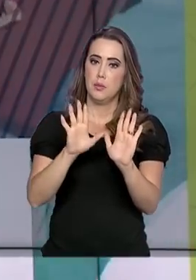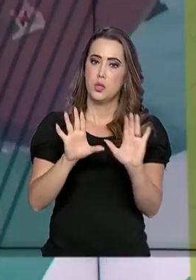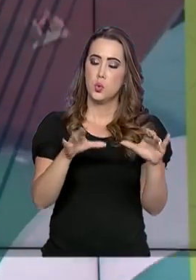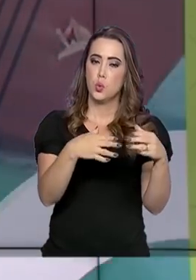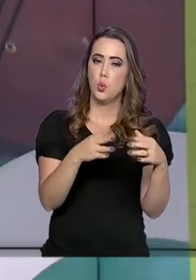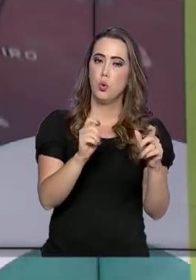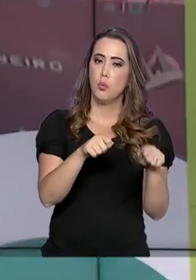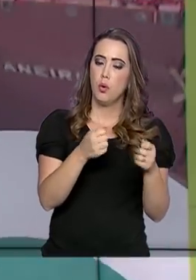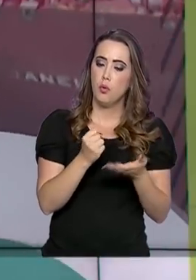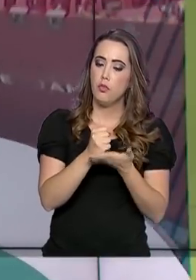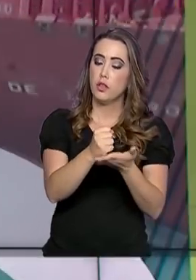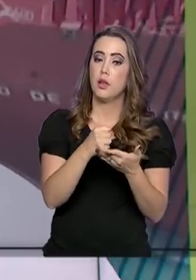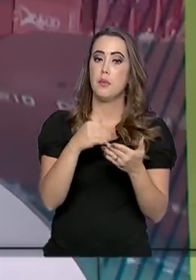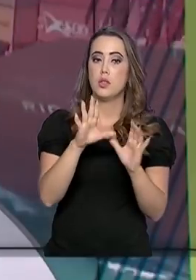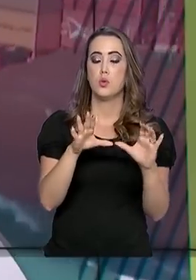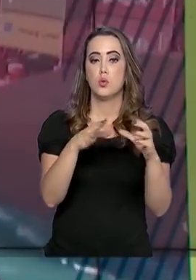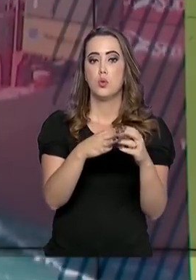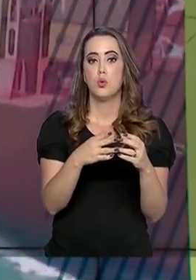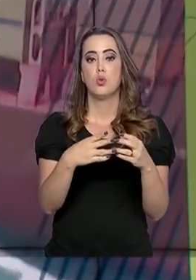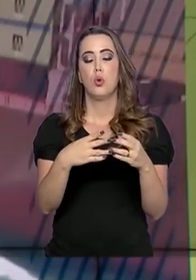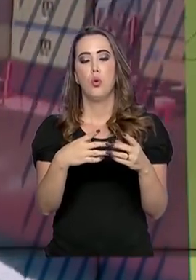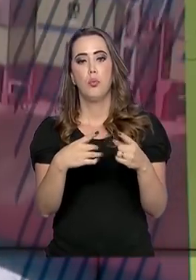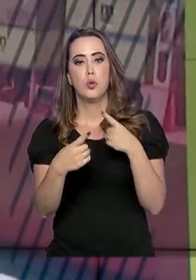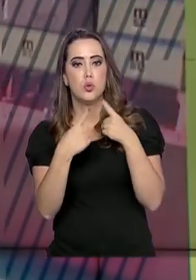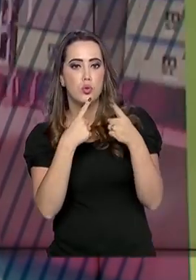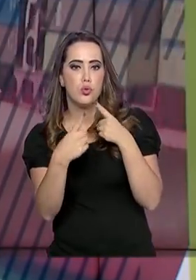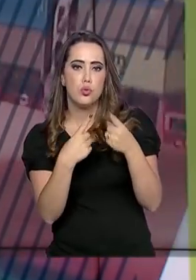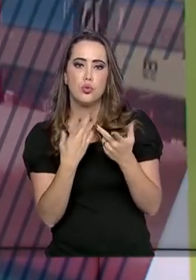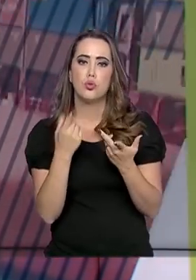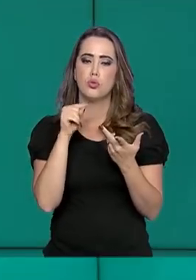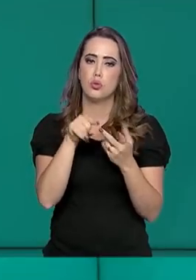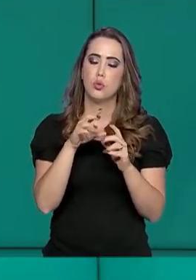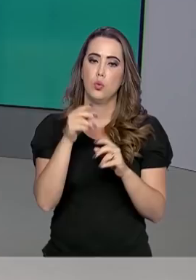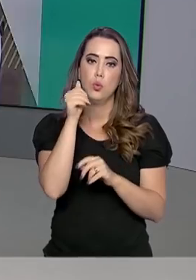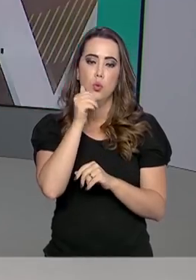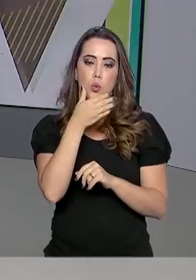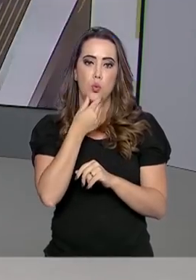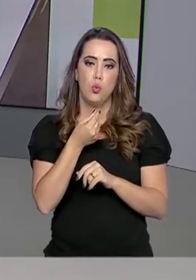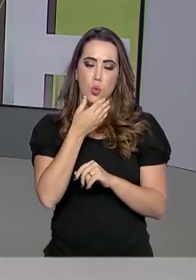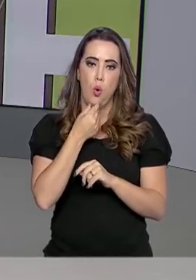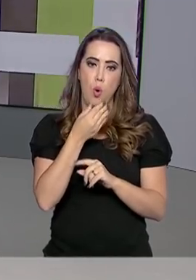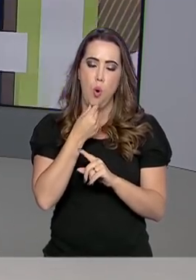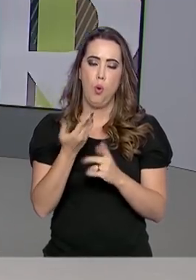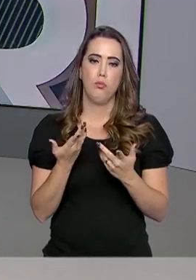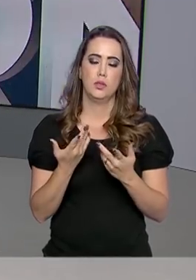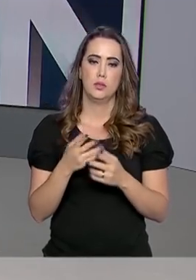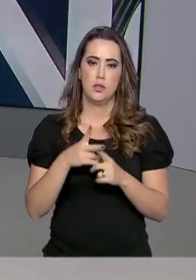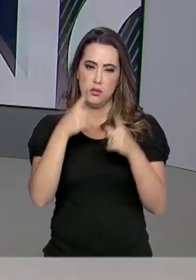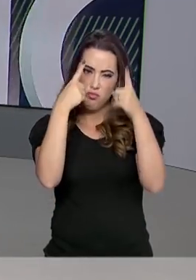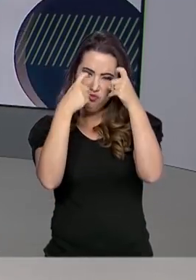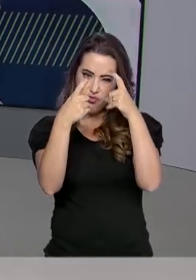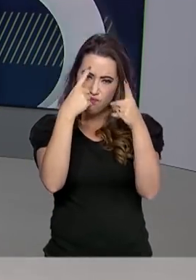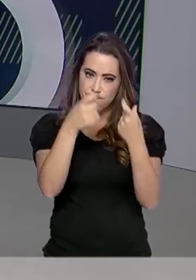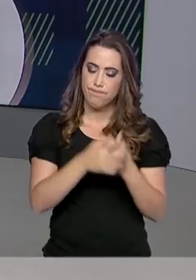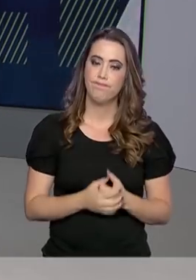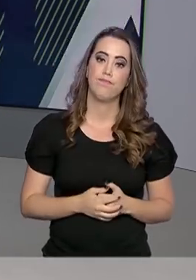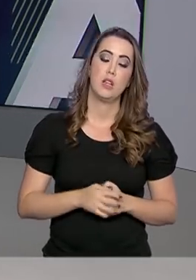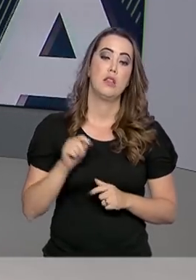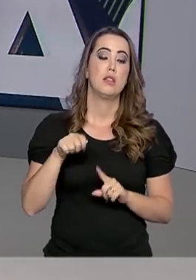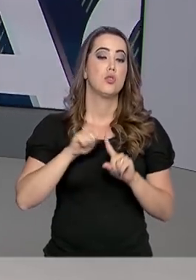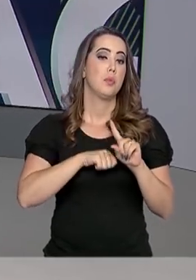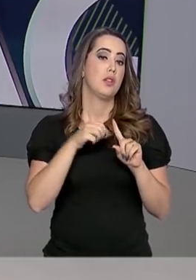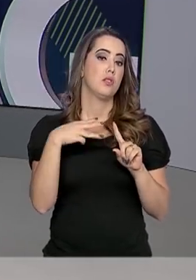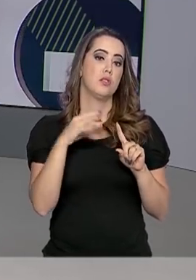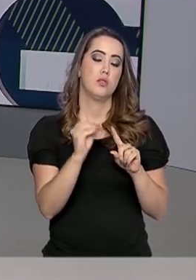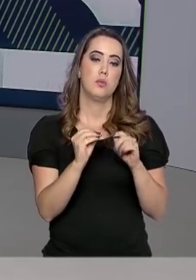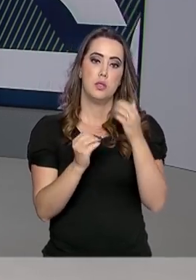sobre violência doméstica para atividades com homens agressores. E neste mês de março, marcado pelo Dia Internacional da Mulher,